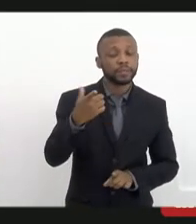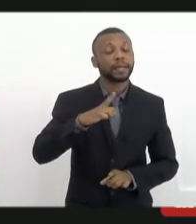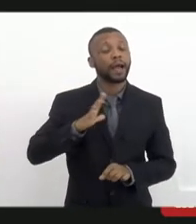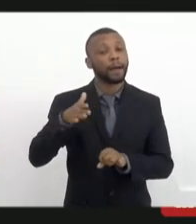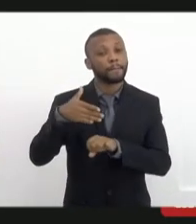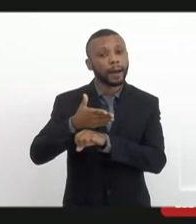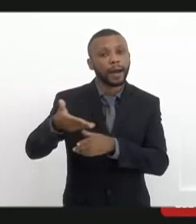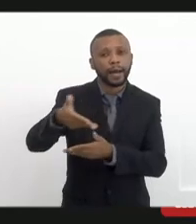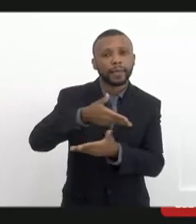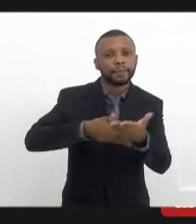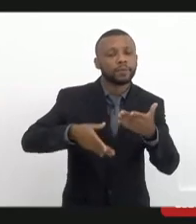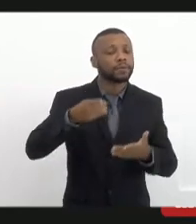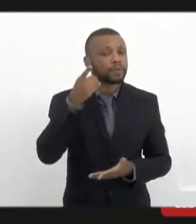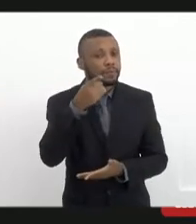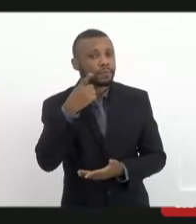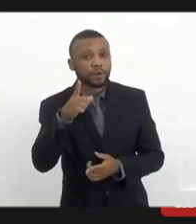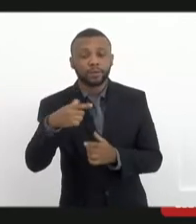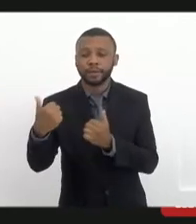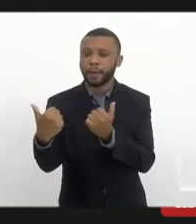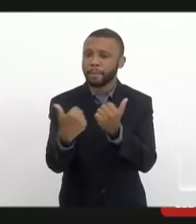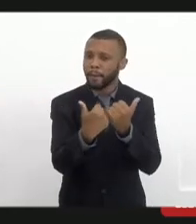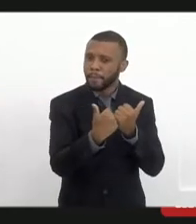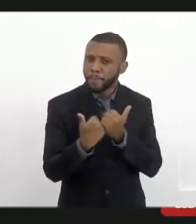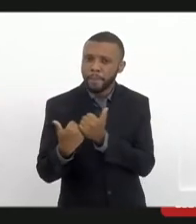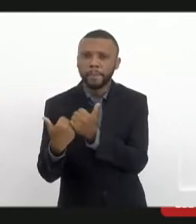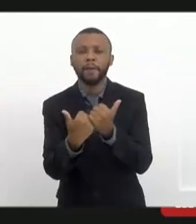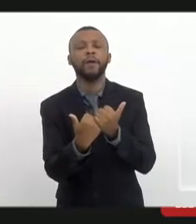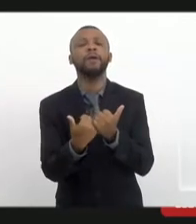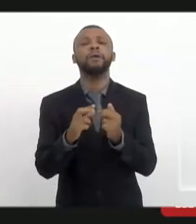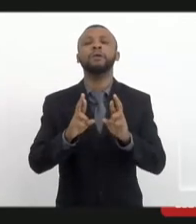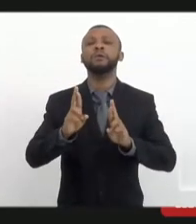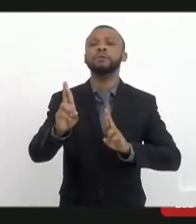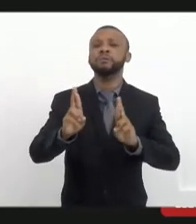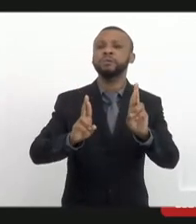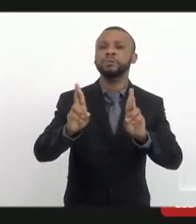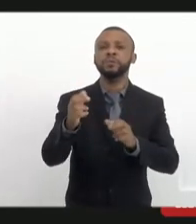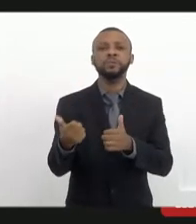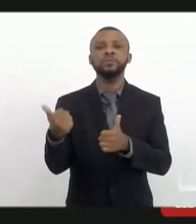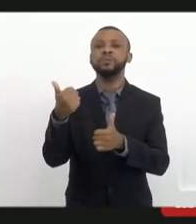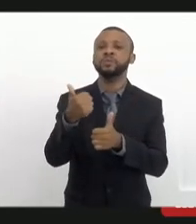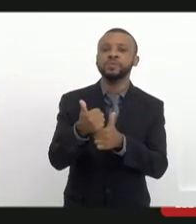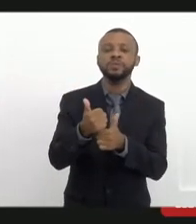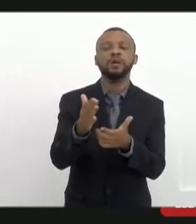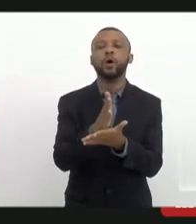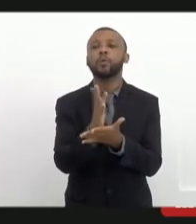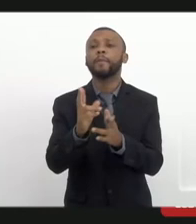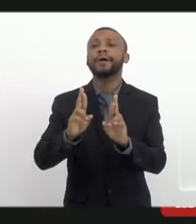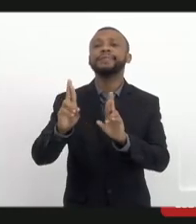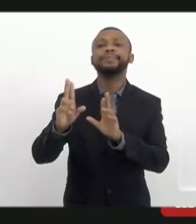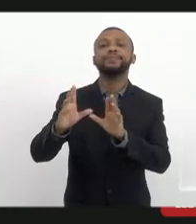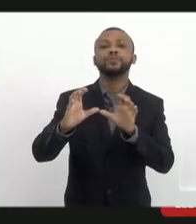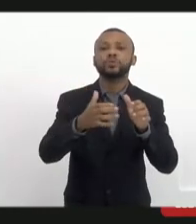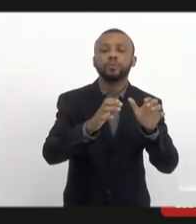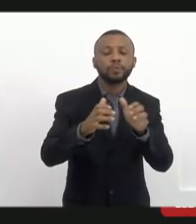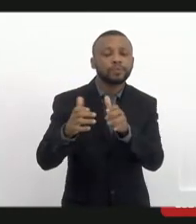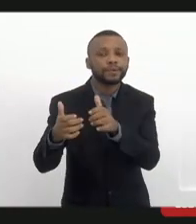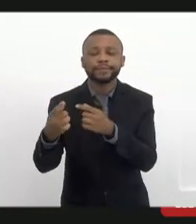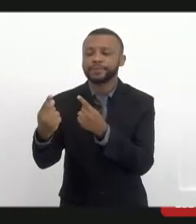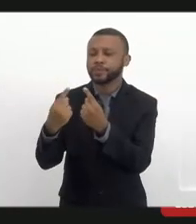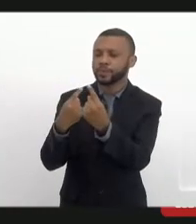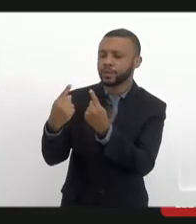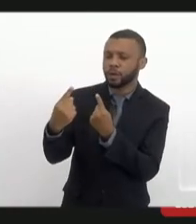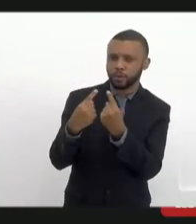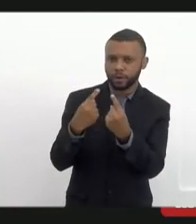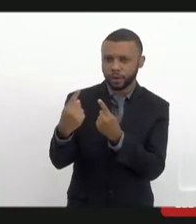de parlamentares ou de suas assessorias e também de representação de algumas entidades que aí vão conversar, vão dialogar